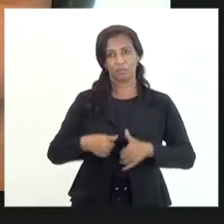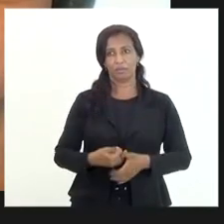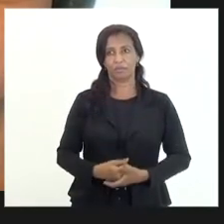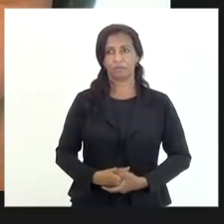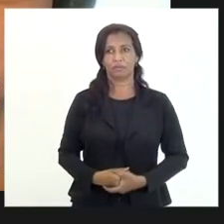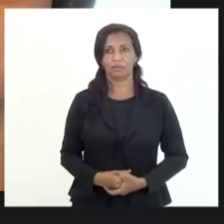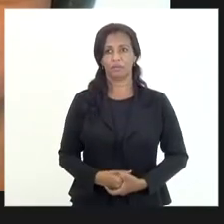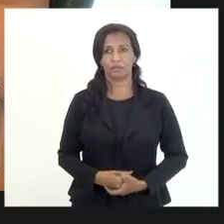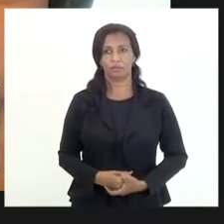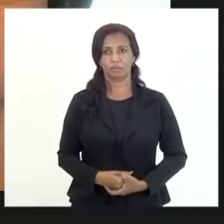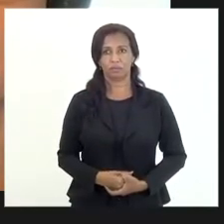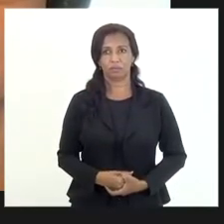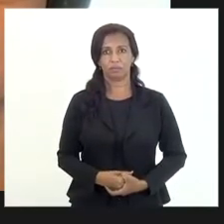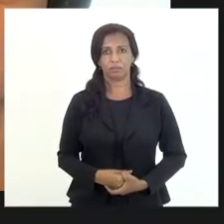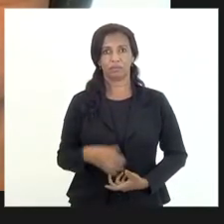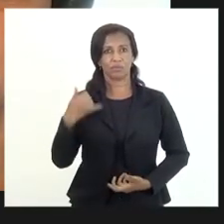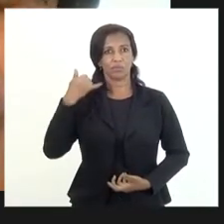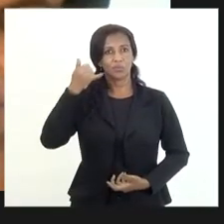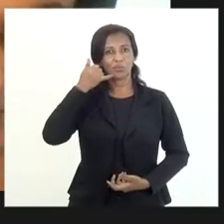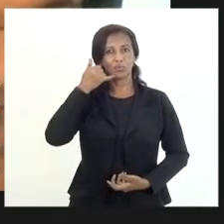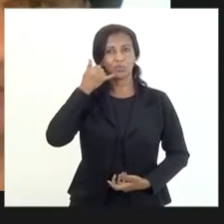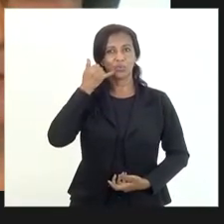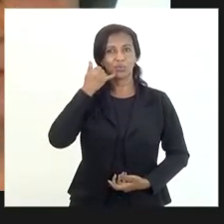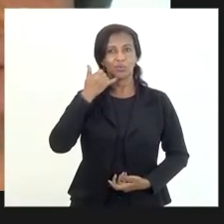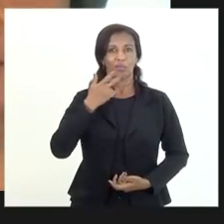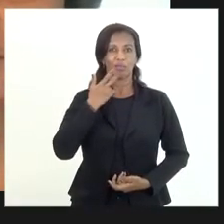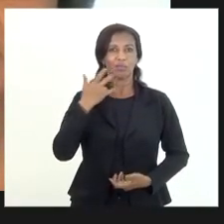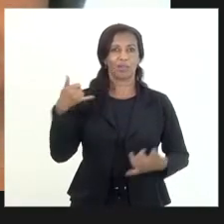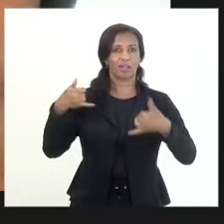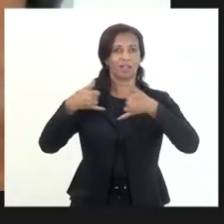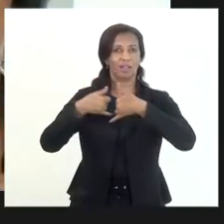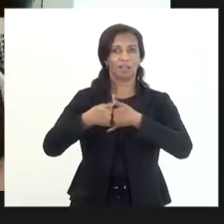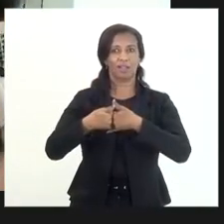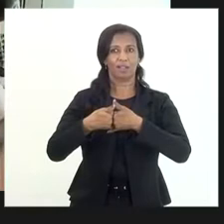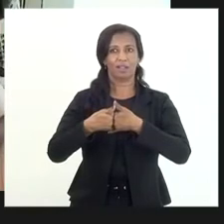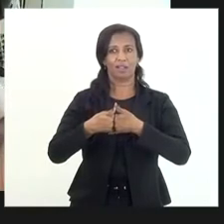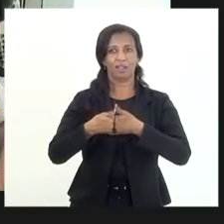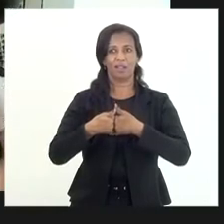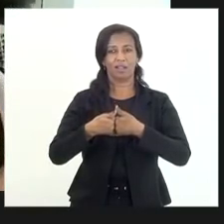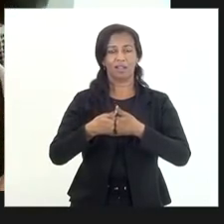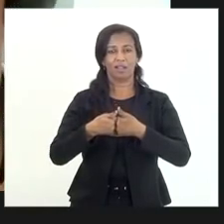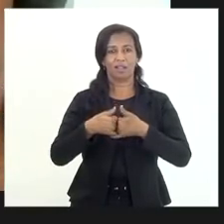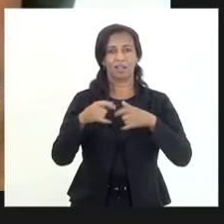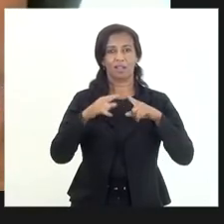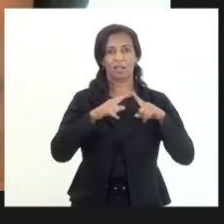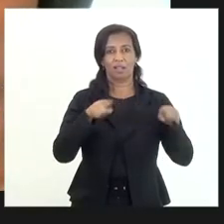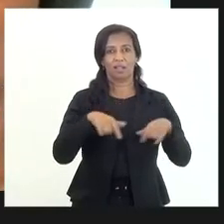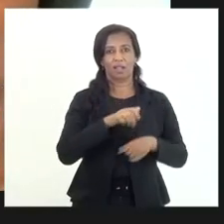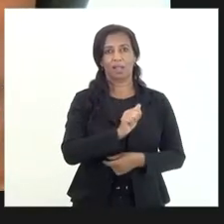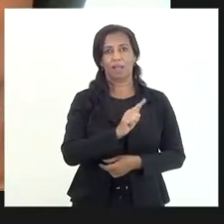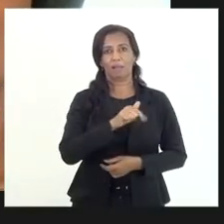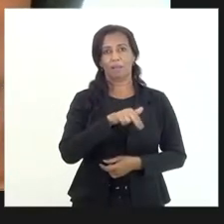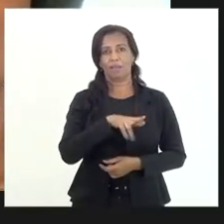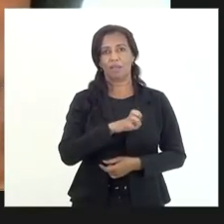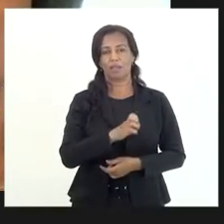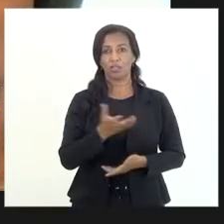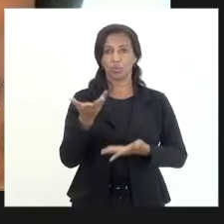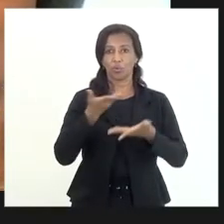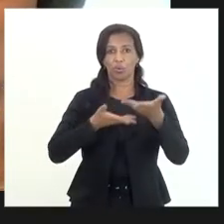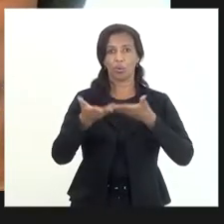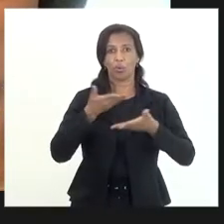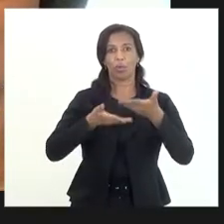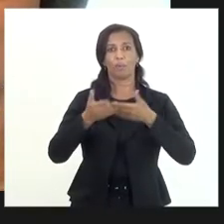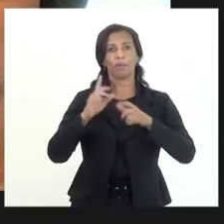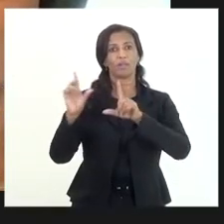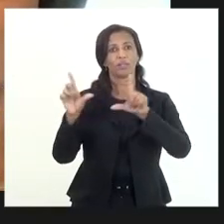ok estou telefonando estou para tentar falar aqui com a estrutura do gabinete compartilhar a tela